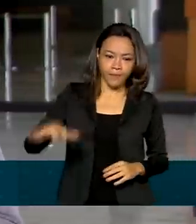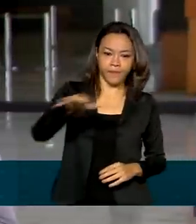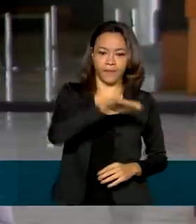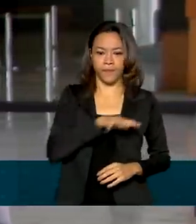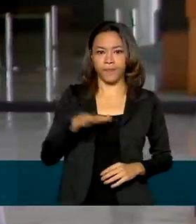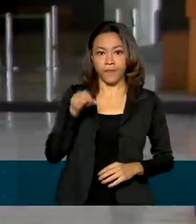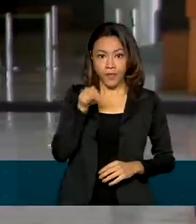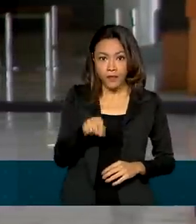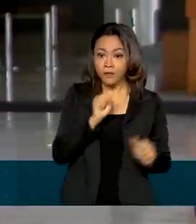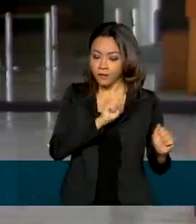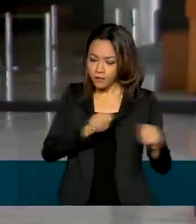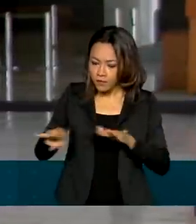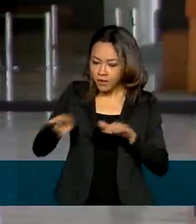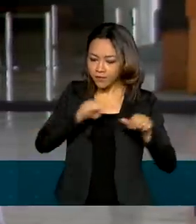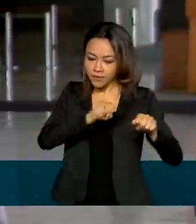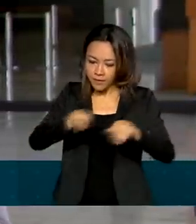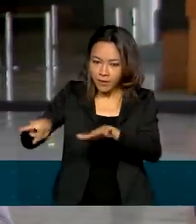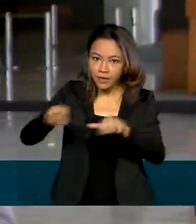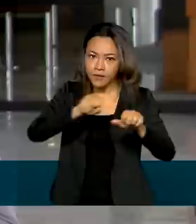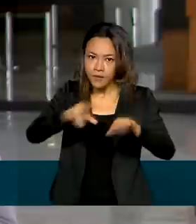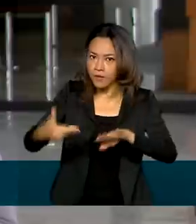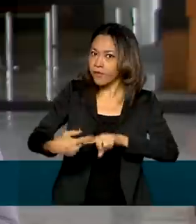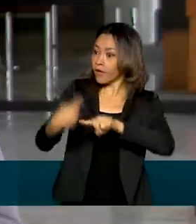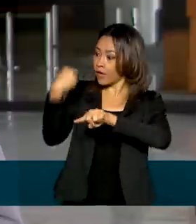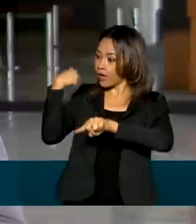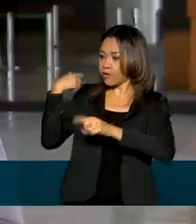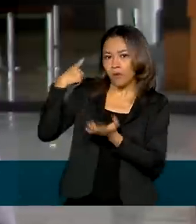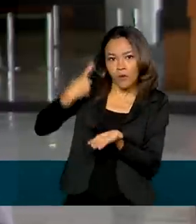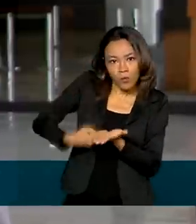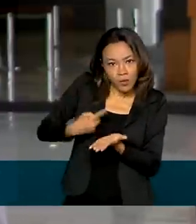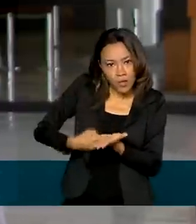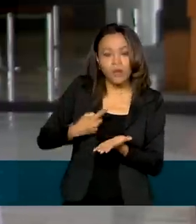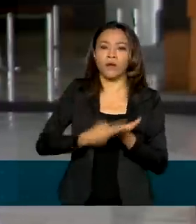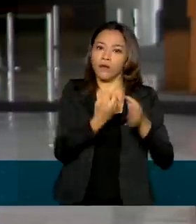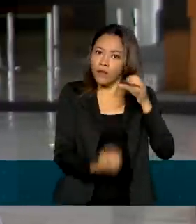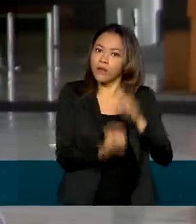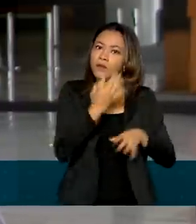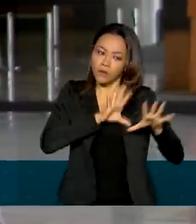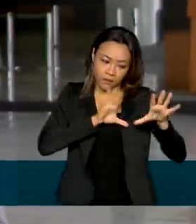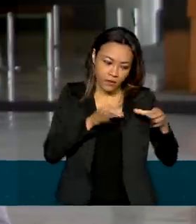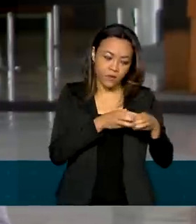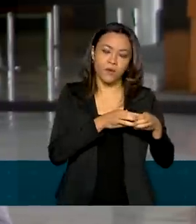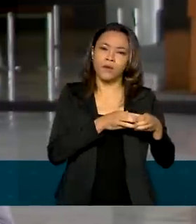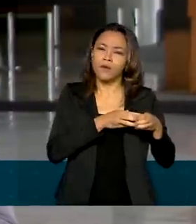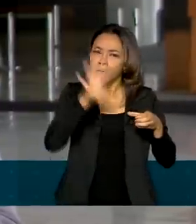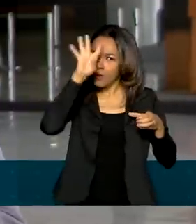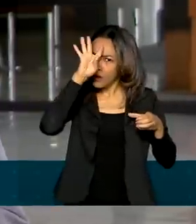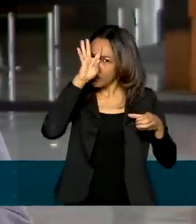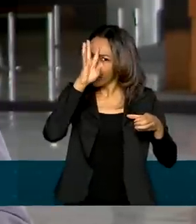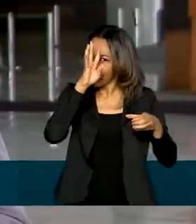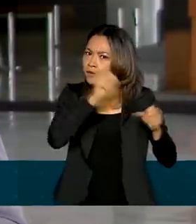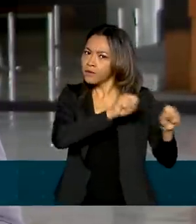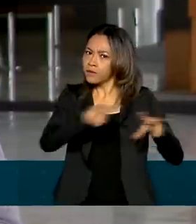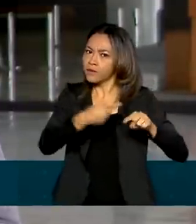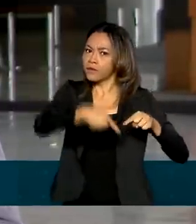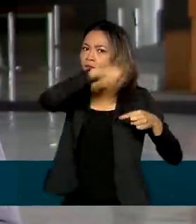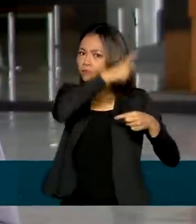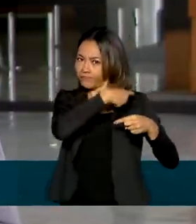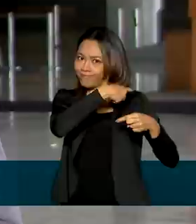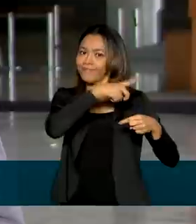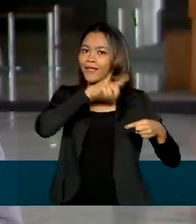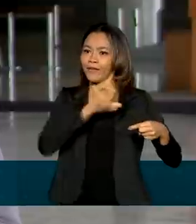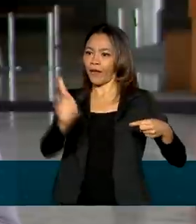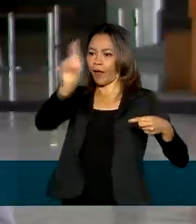se repetir semanalmente, conforme acordado na reunião que definiu a criação desse grupo, na quarta-feira da semana passada, com a presença de